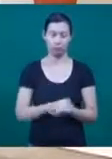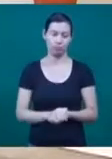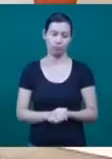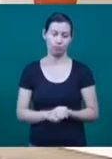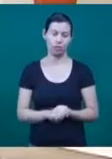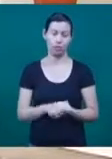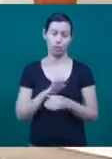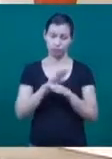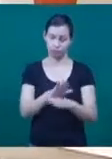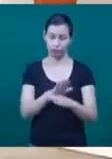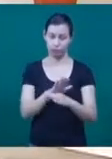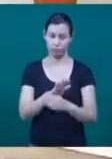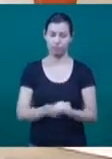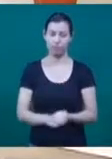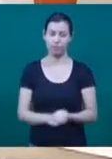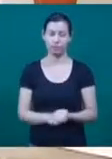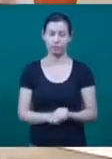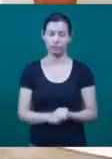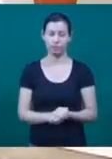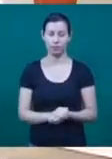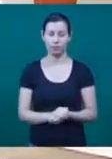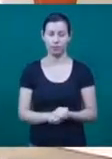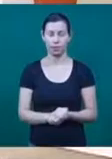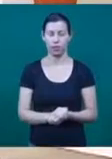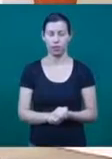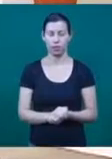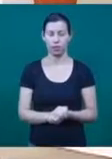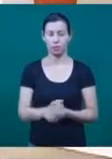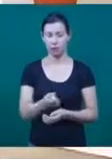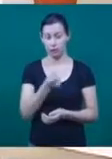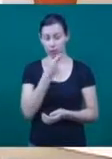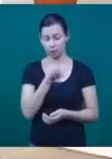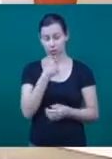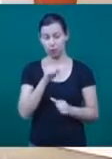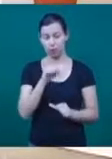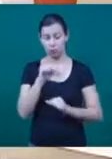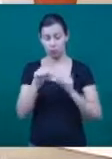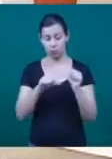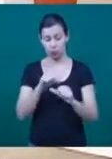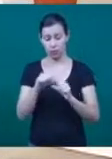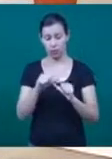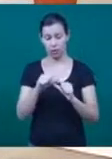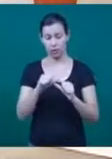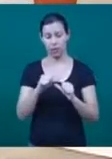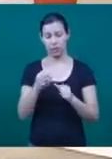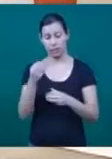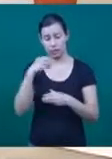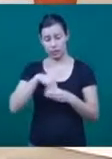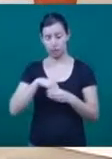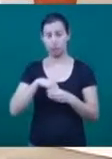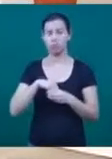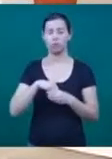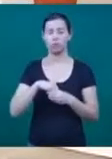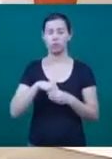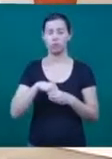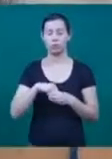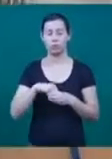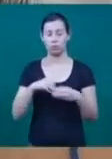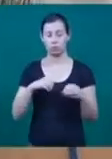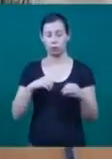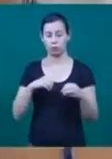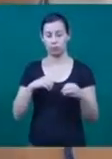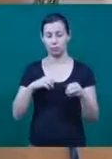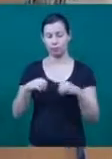modificam o sistema imunológico de uma forma que ele passe a não mais atacar o sistema nervoso.